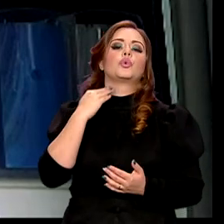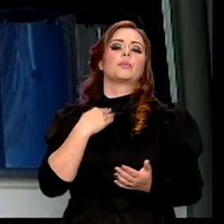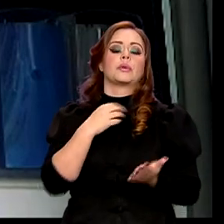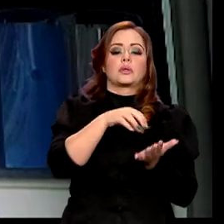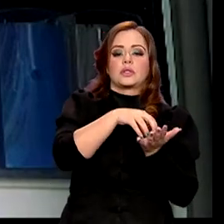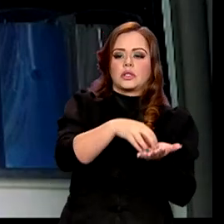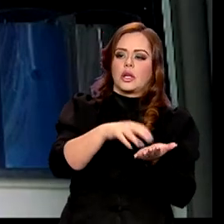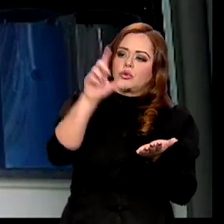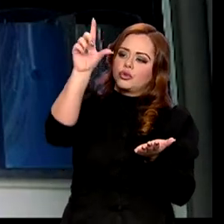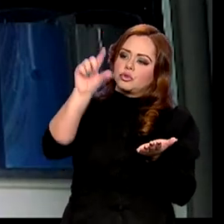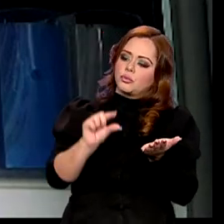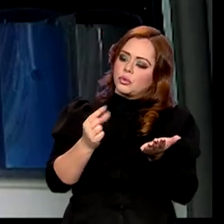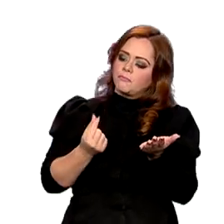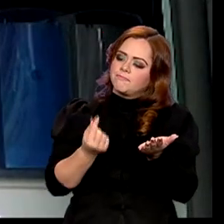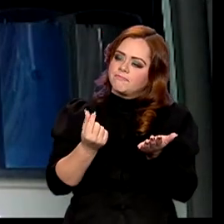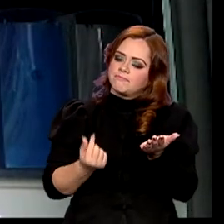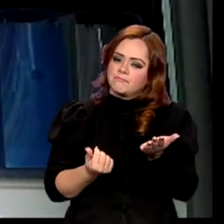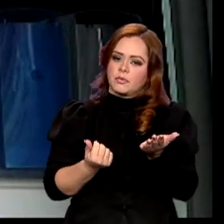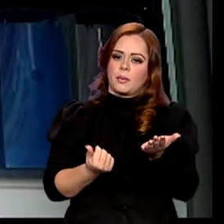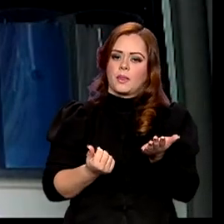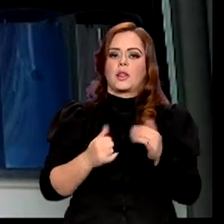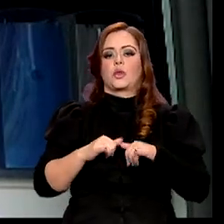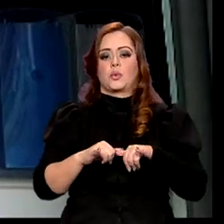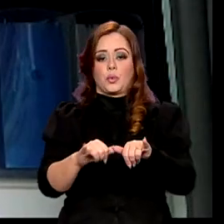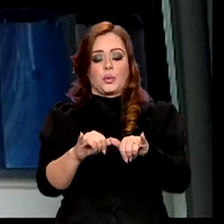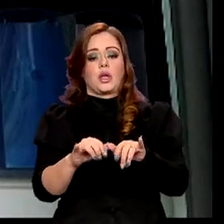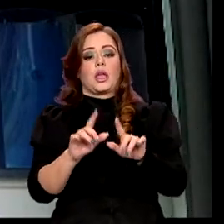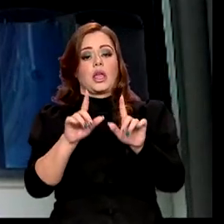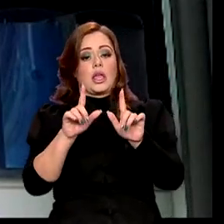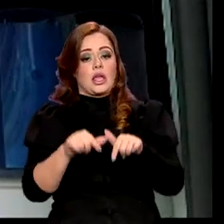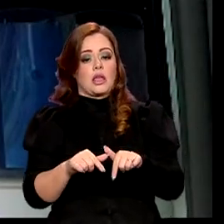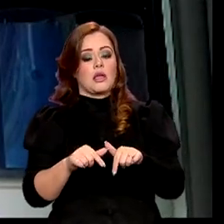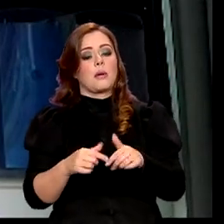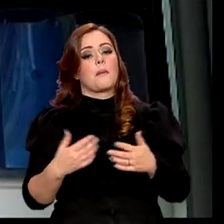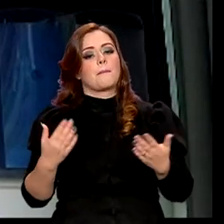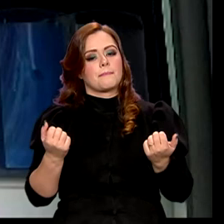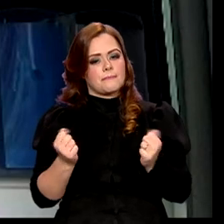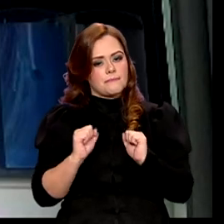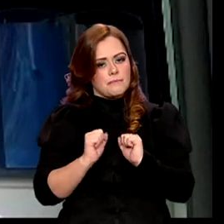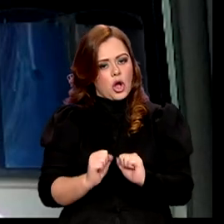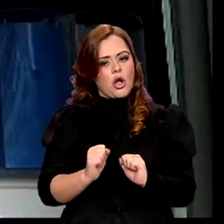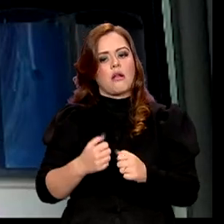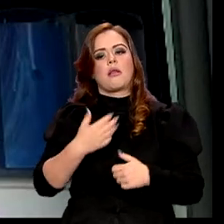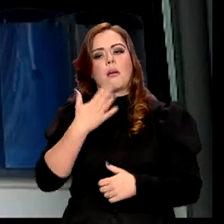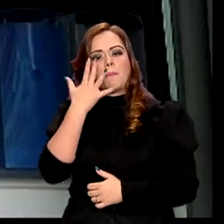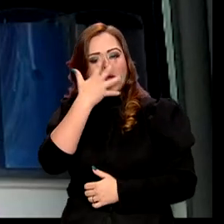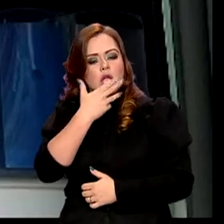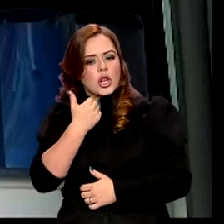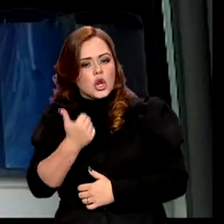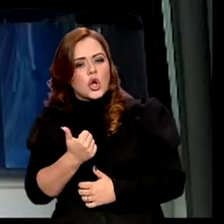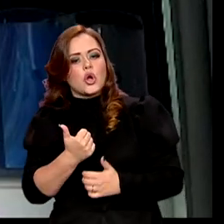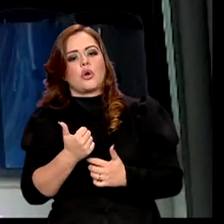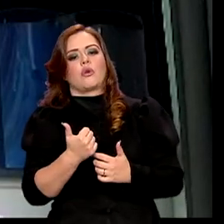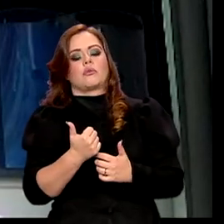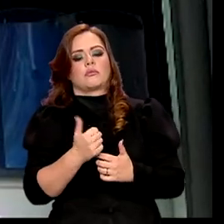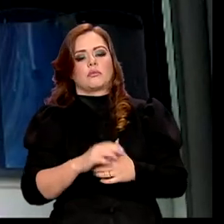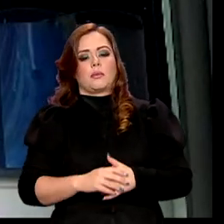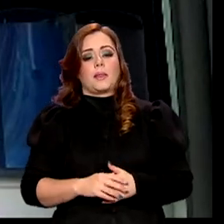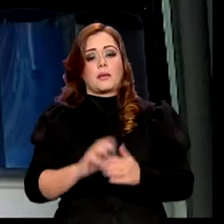da economia brasileira. O cenário pode ser bastante favorável nos próximos meses, com inflação em queda,